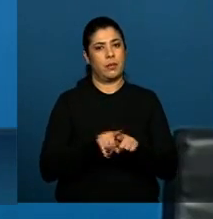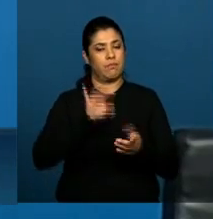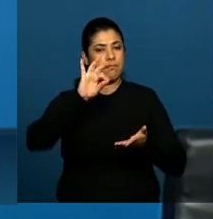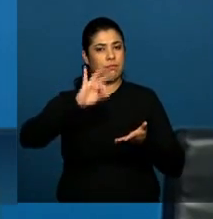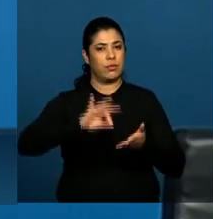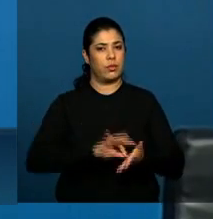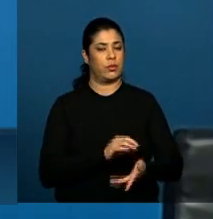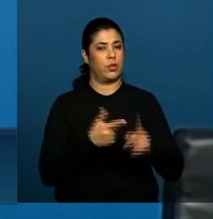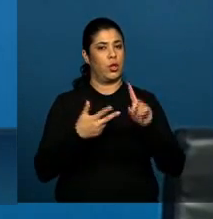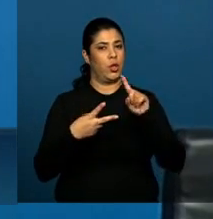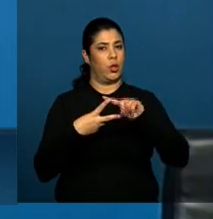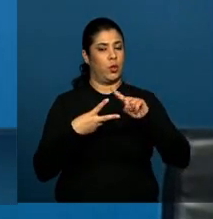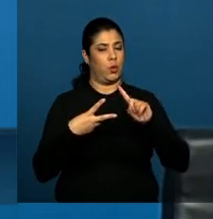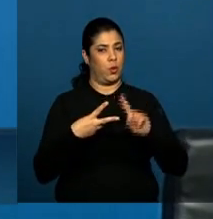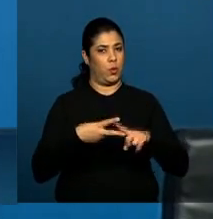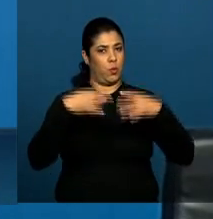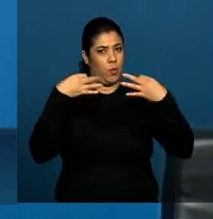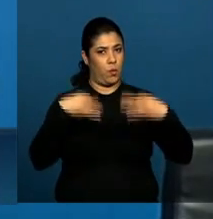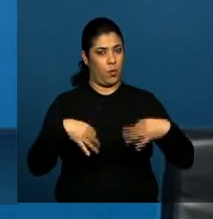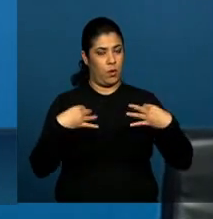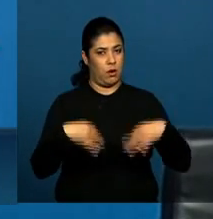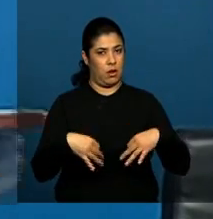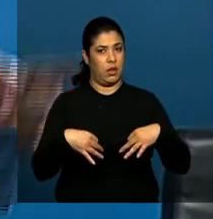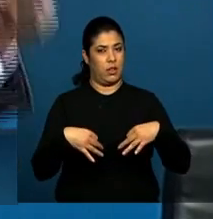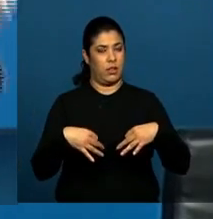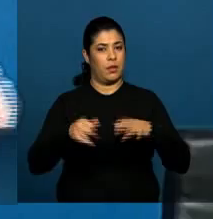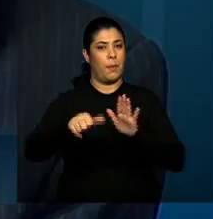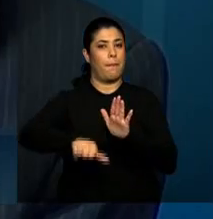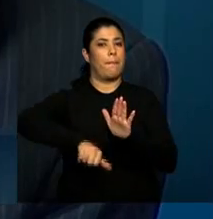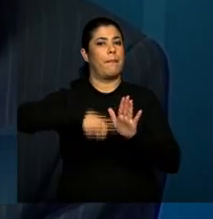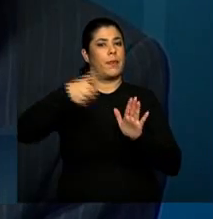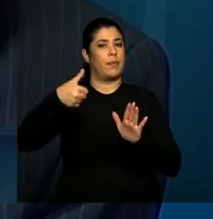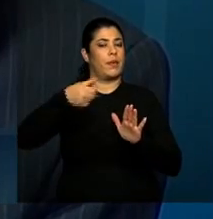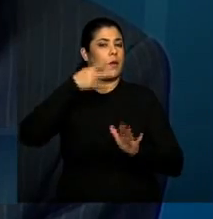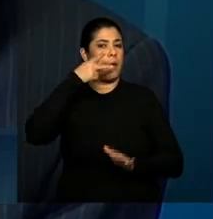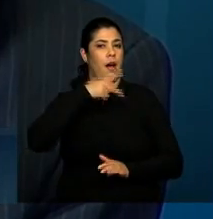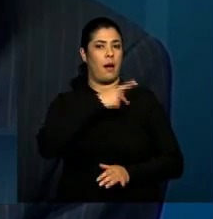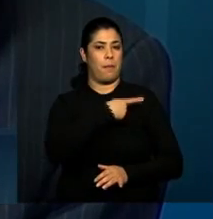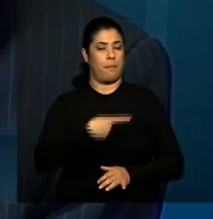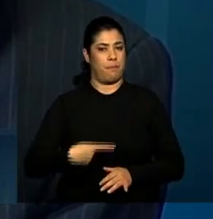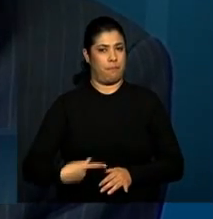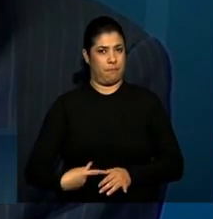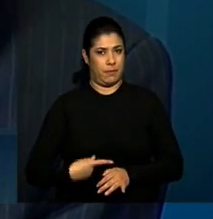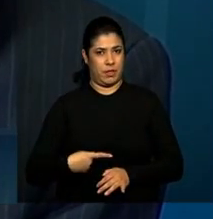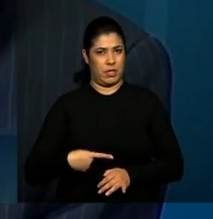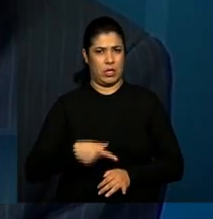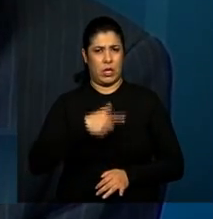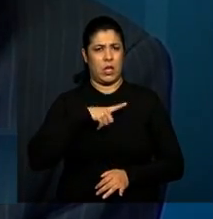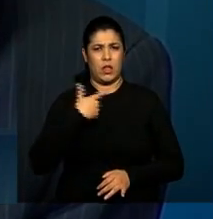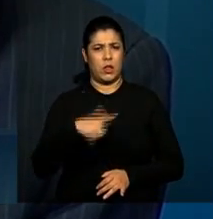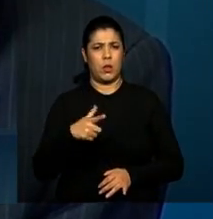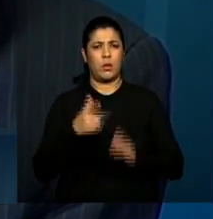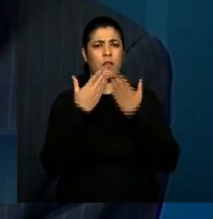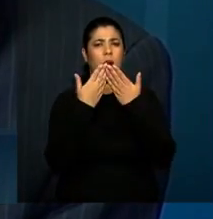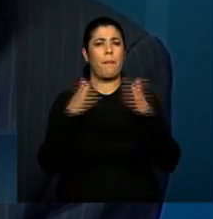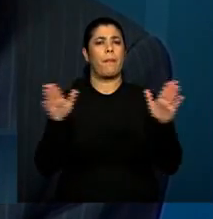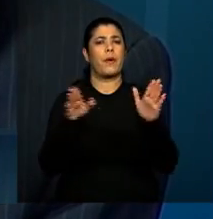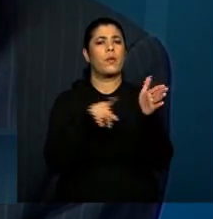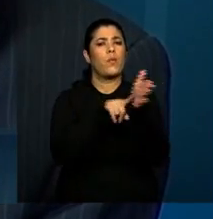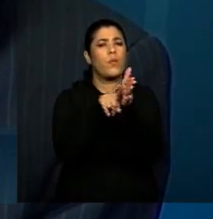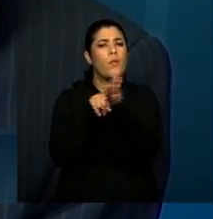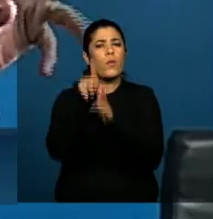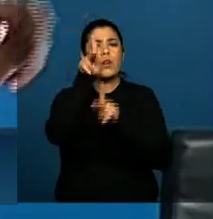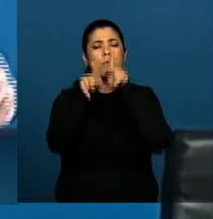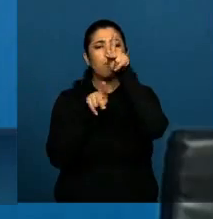dois acertos da presidenta. O primeiro, de não ter aberto essa consulta pública no ano eleitoral. Logo após a